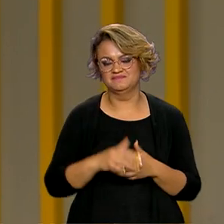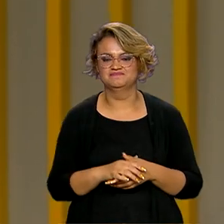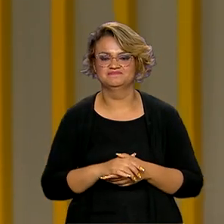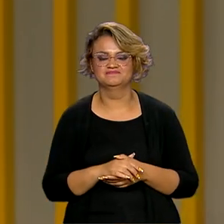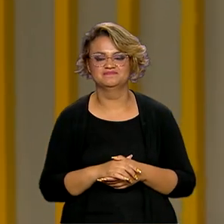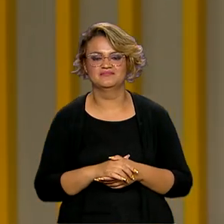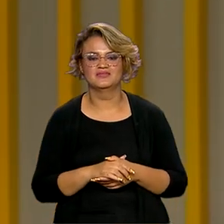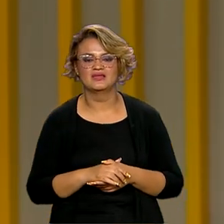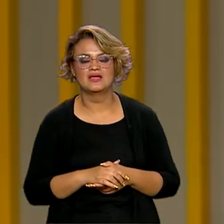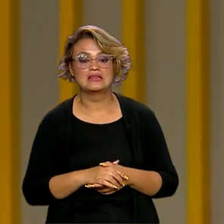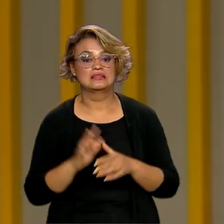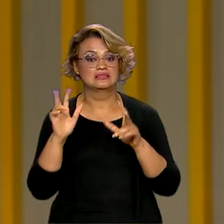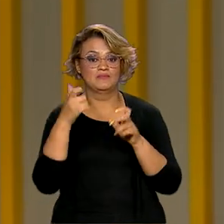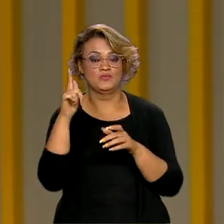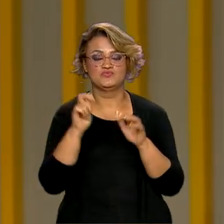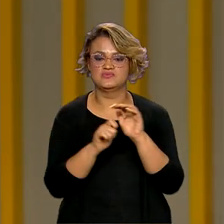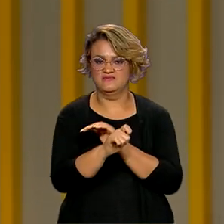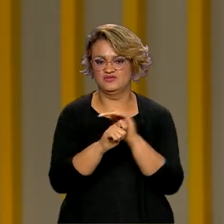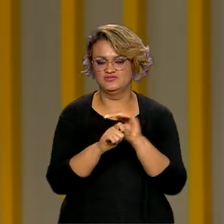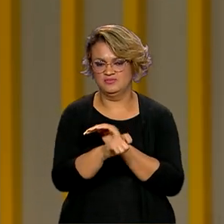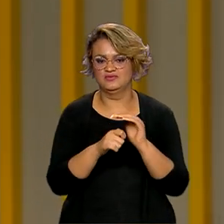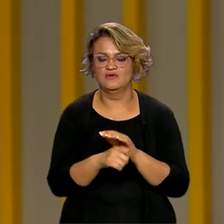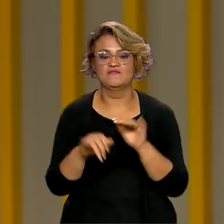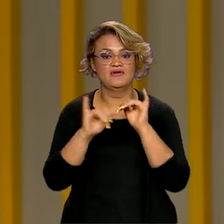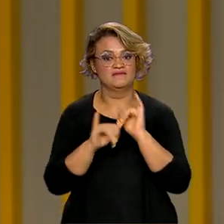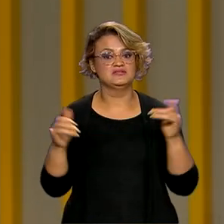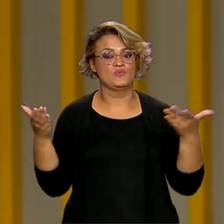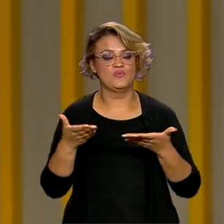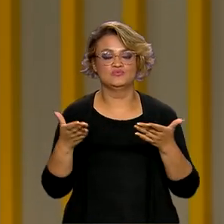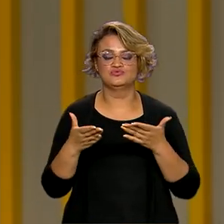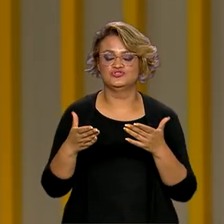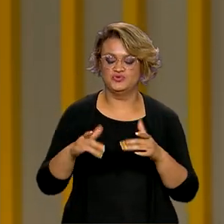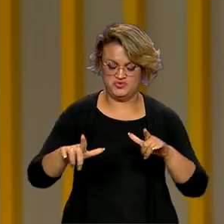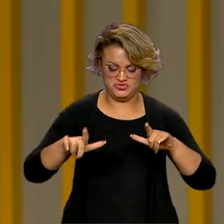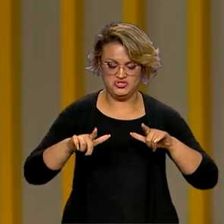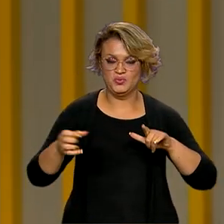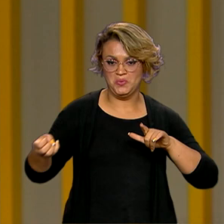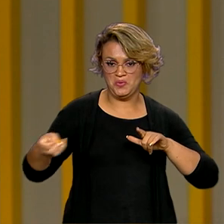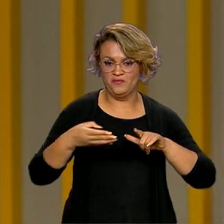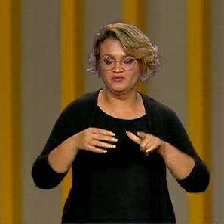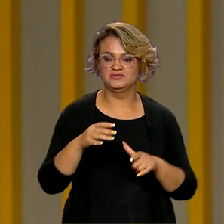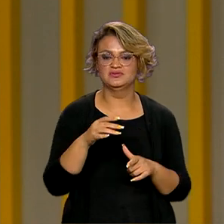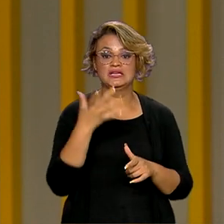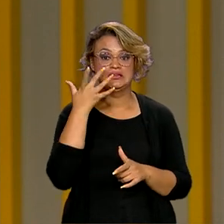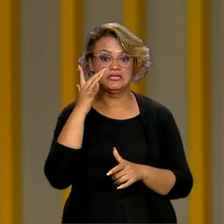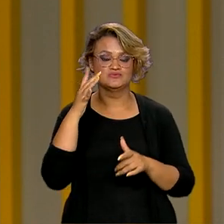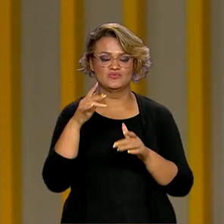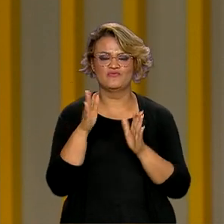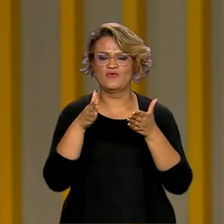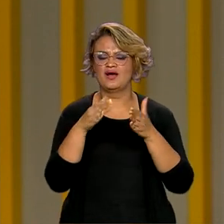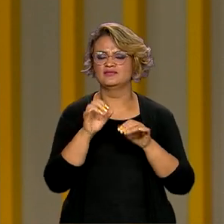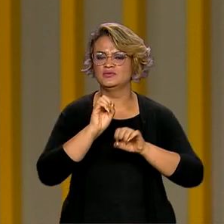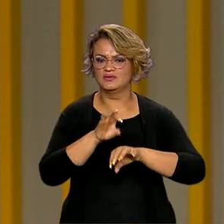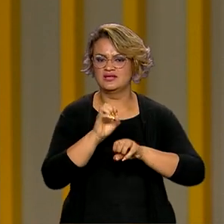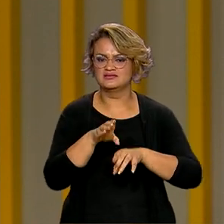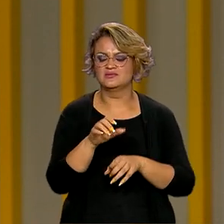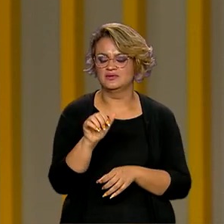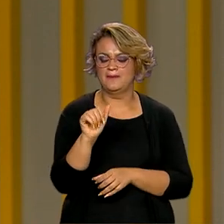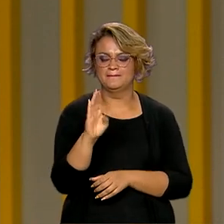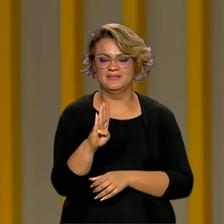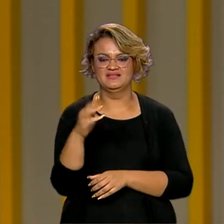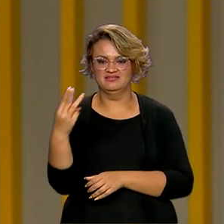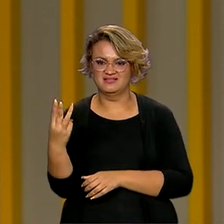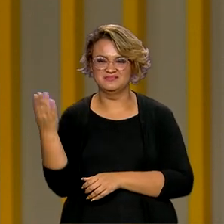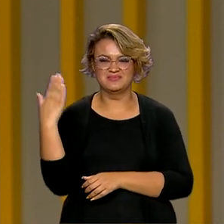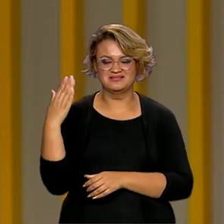E agora o assunto é investimento. Foi lançado hoje um novo título público, o Tesouro Educa Mais, na B3, antiga